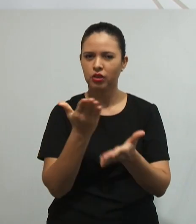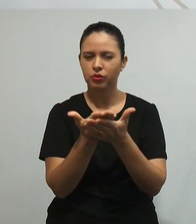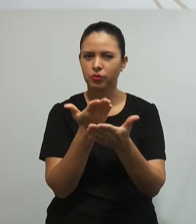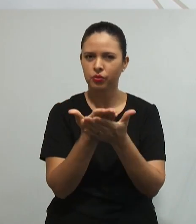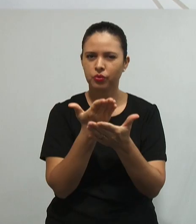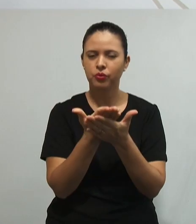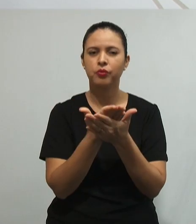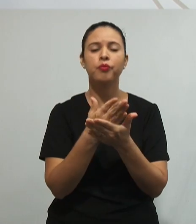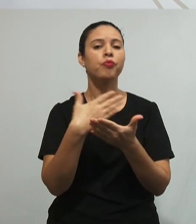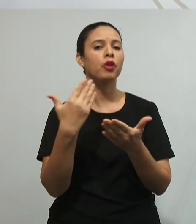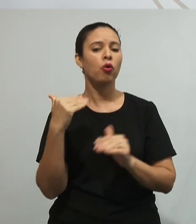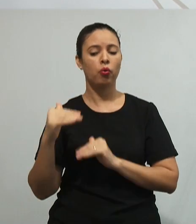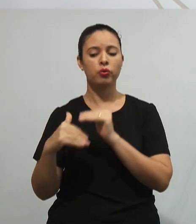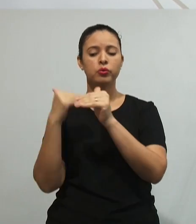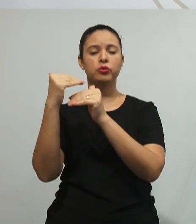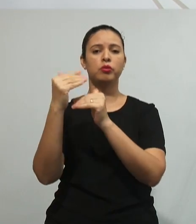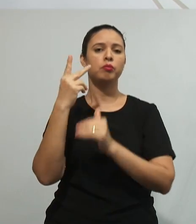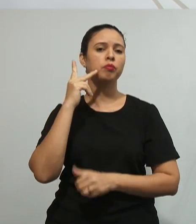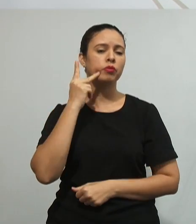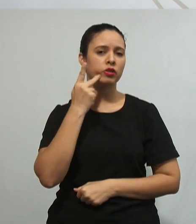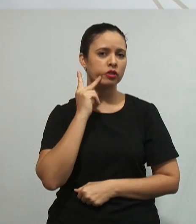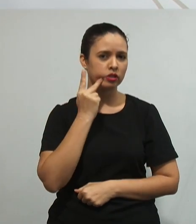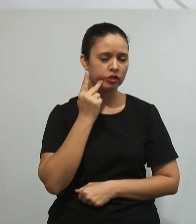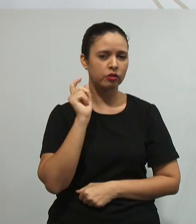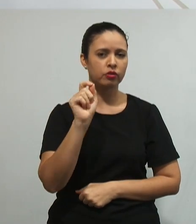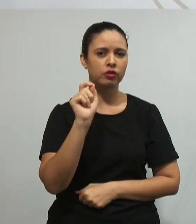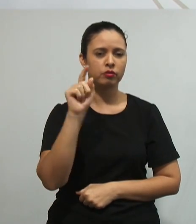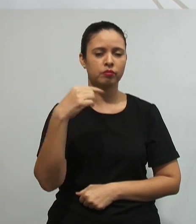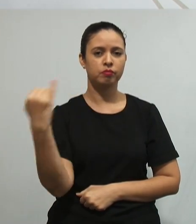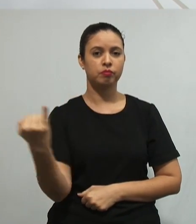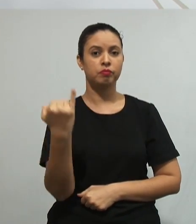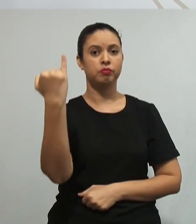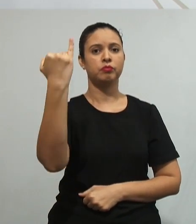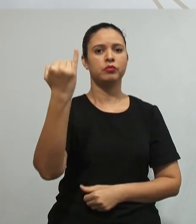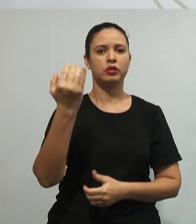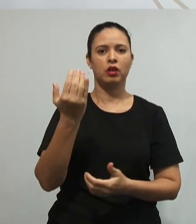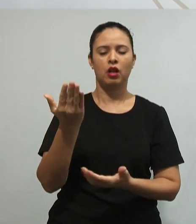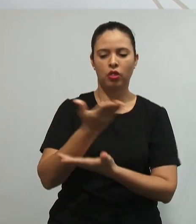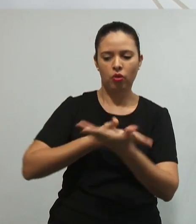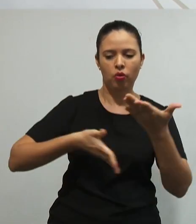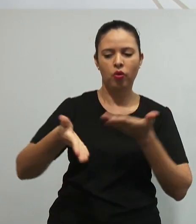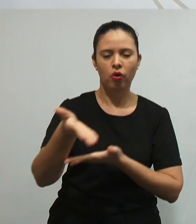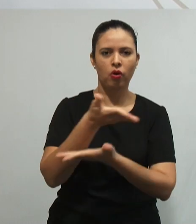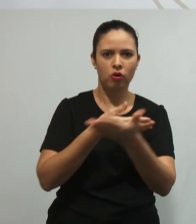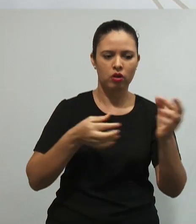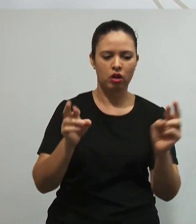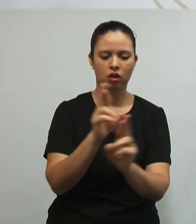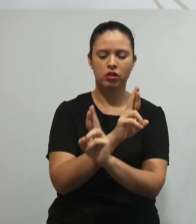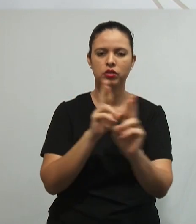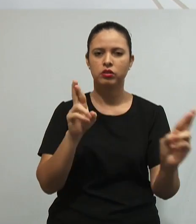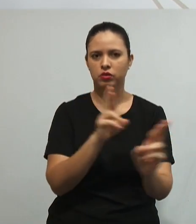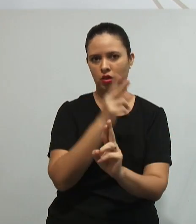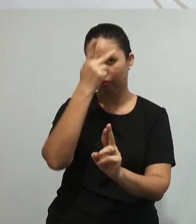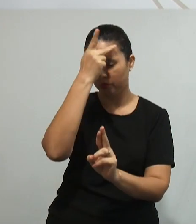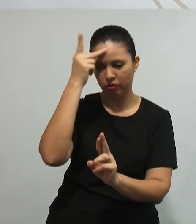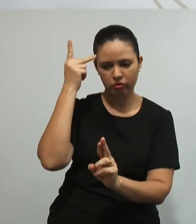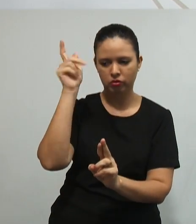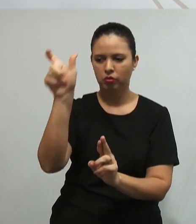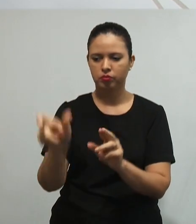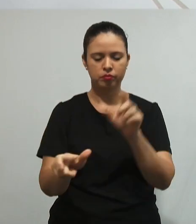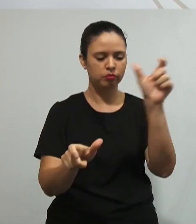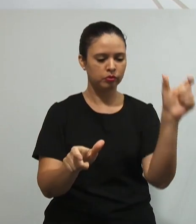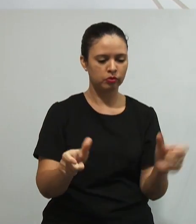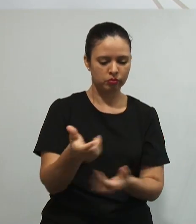o construtivismo, o Piaget, leva em consideração também a importância das trocas, das relações estabelecidas com os outros seres.